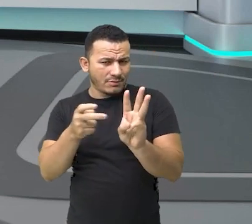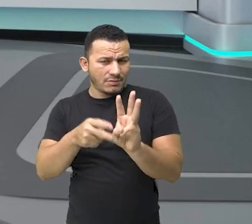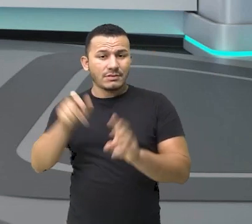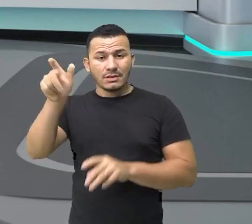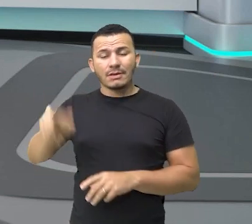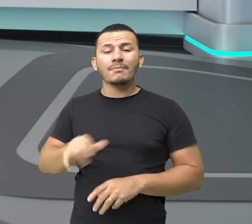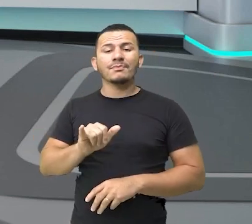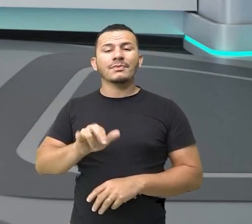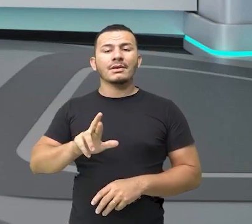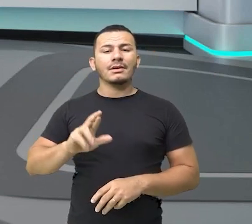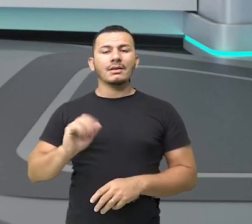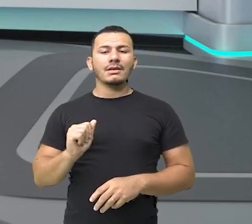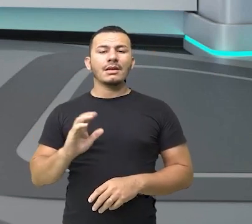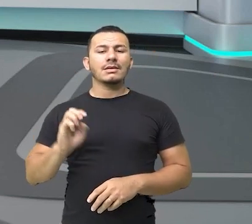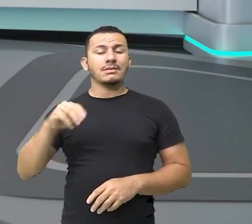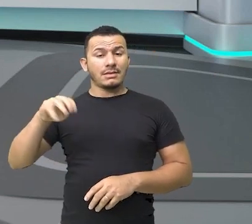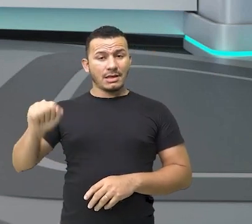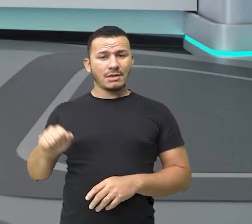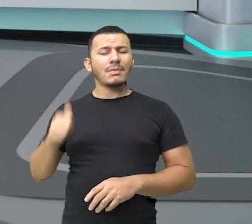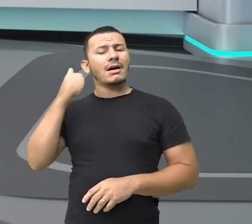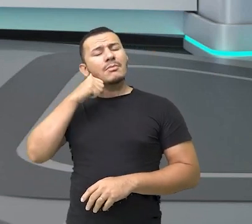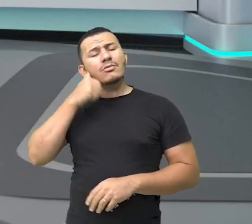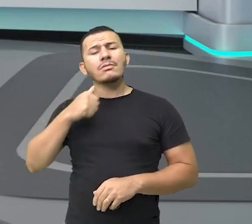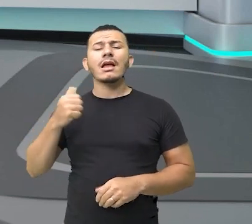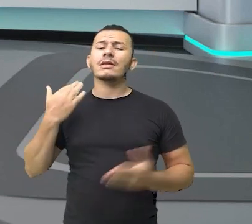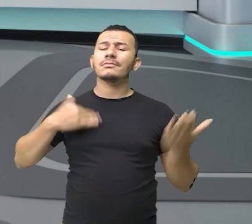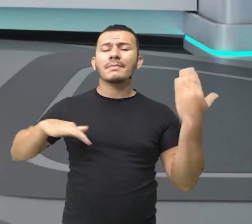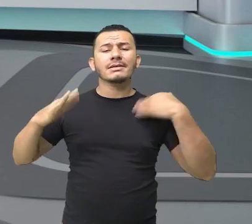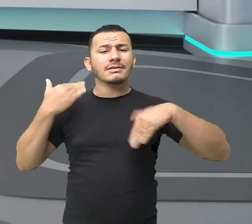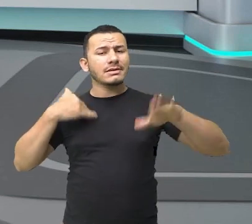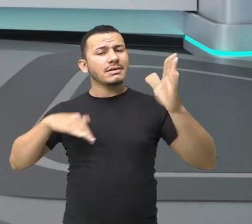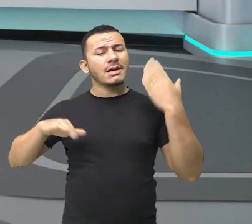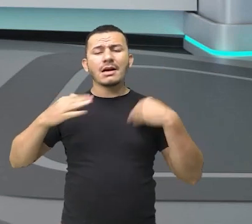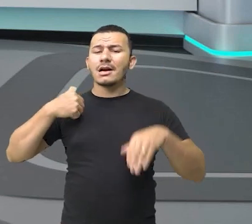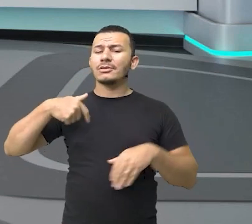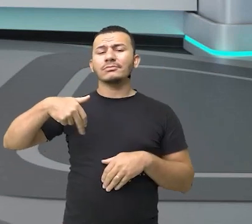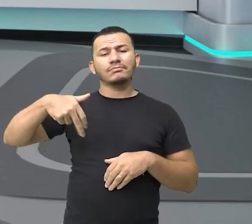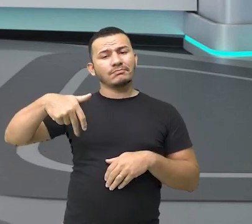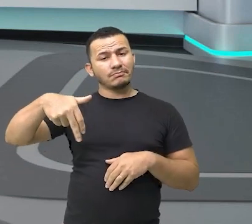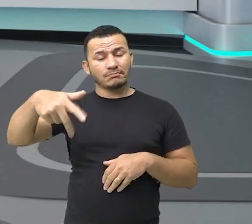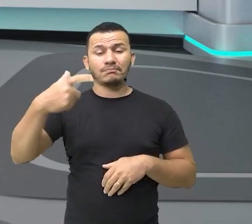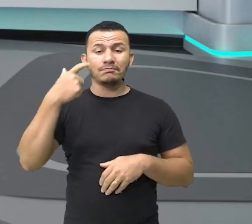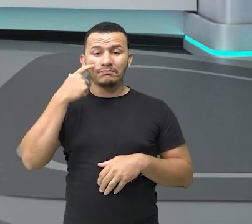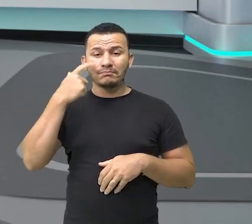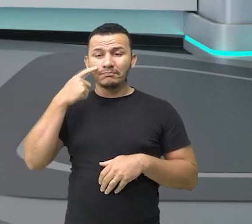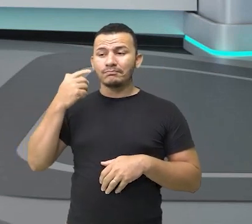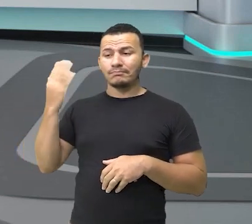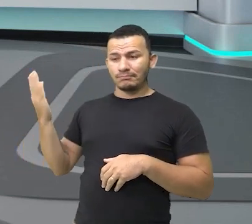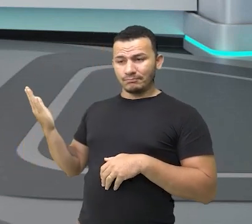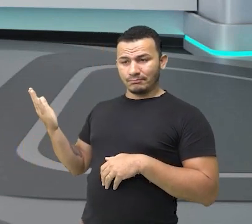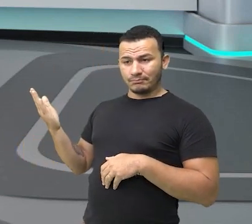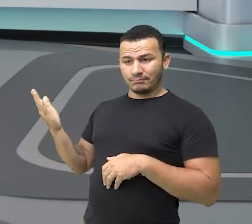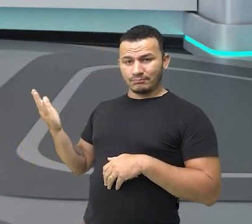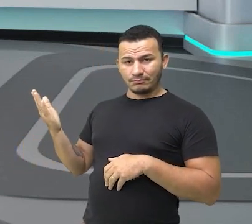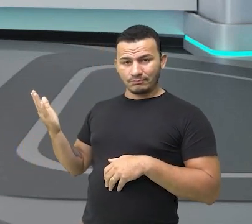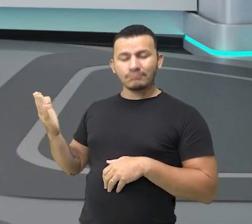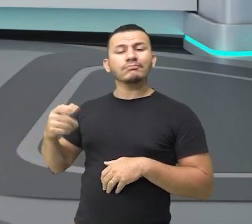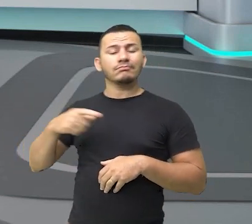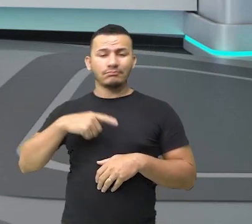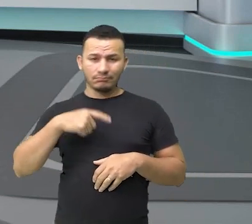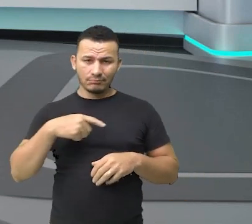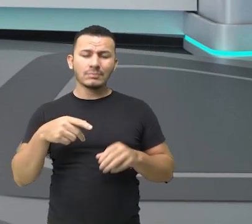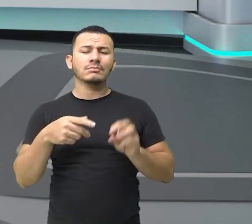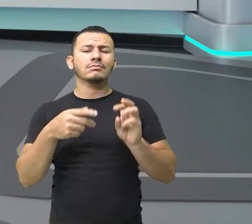certo? Observe que Iracema está passeando nesta praia e você consegue visualizar, claro, que ela está com os trajes, né?